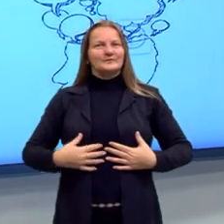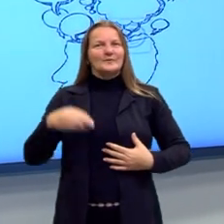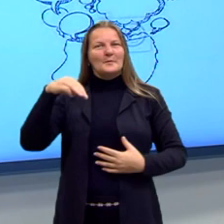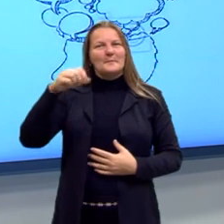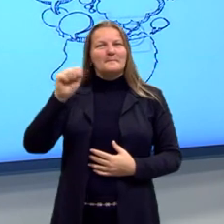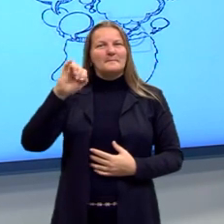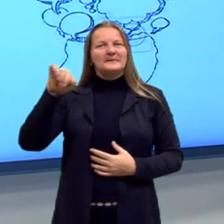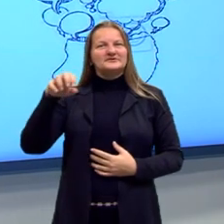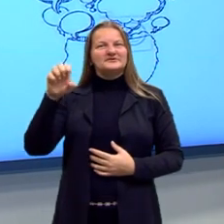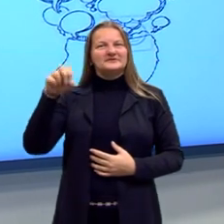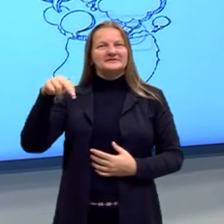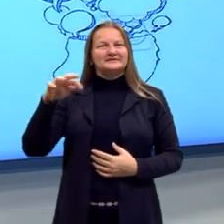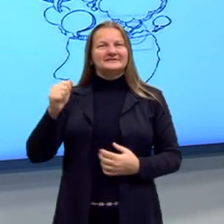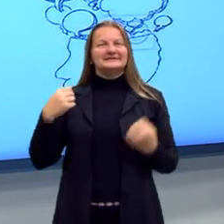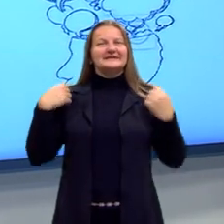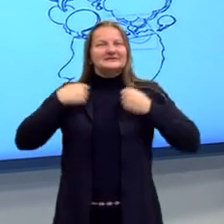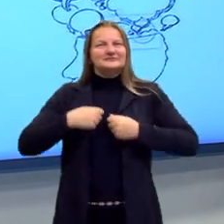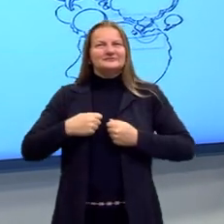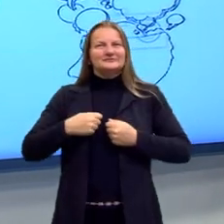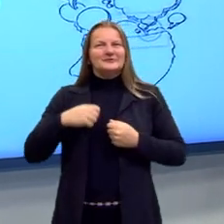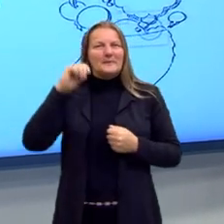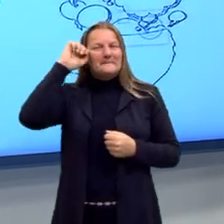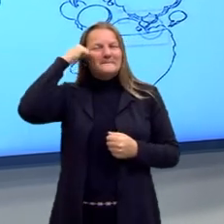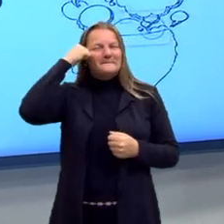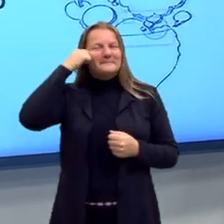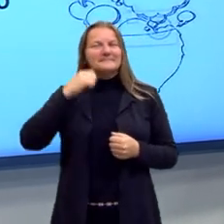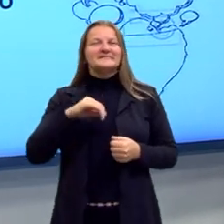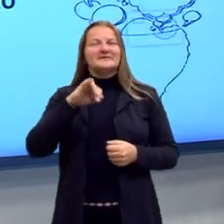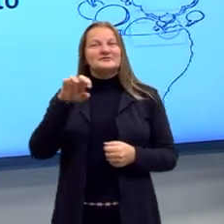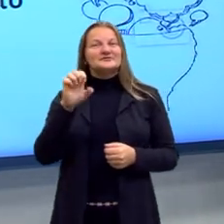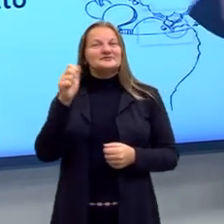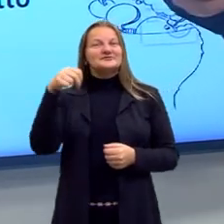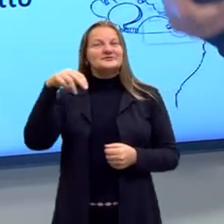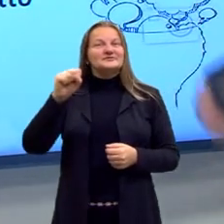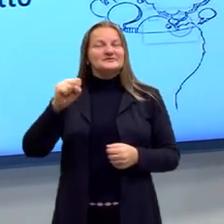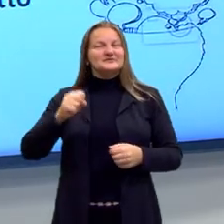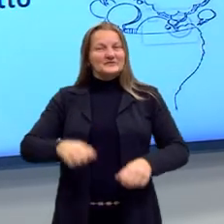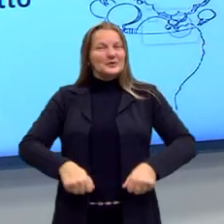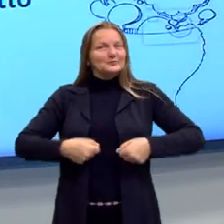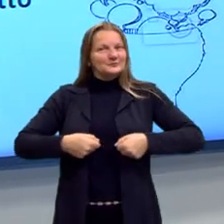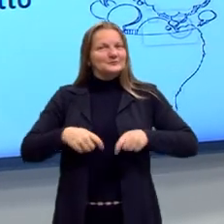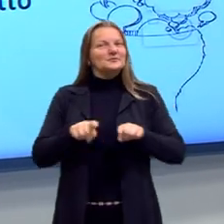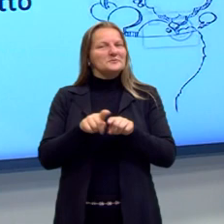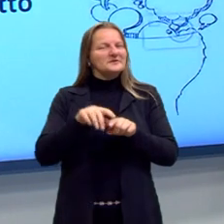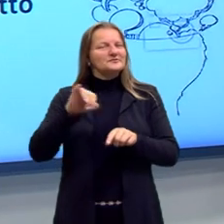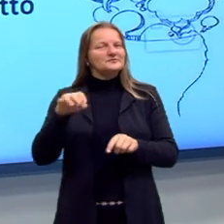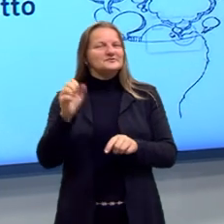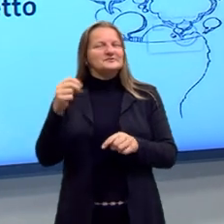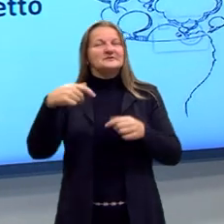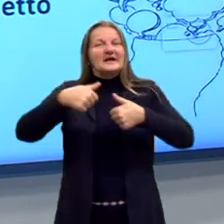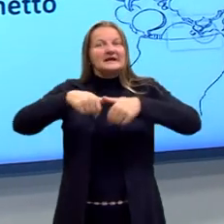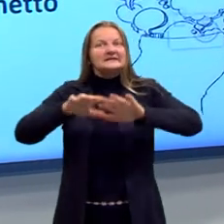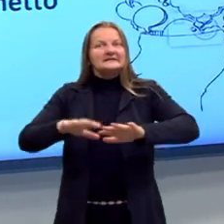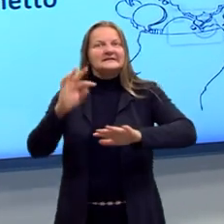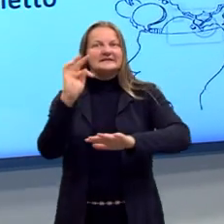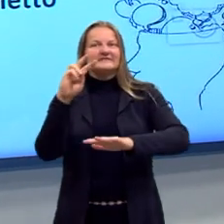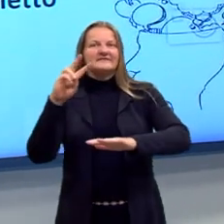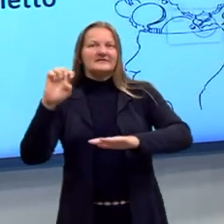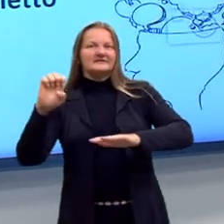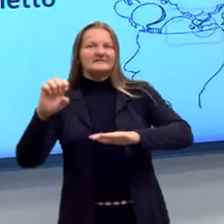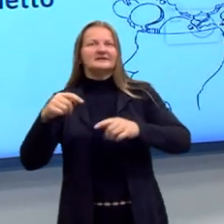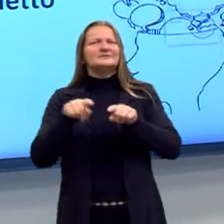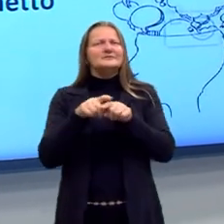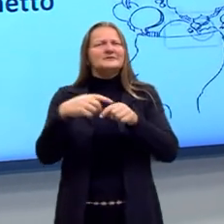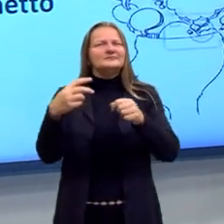magenta, uma jaqueta jeans preta, também uma calça jeans azul. Estou aqui no estúdio da TVE aqui em Porto Alegre, junto comigo o pessoal